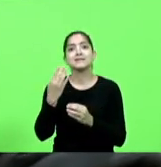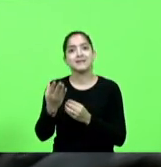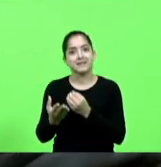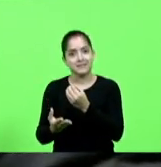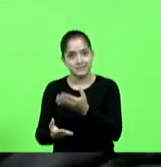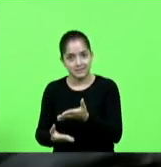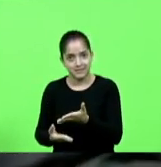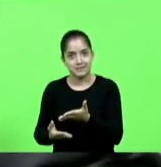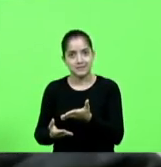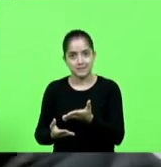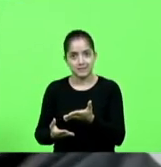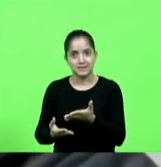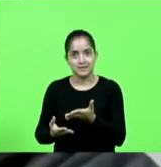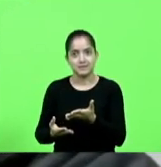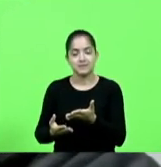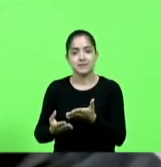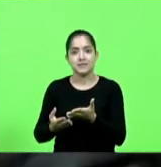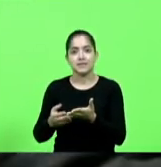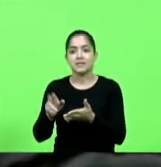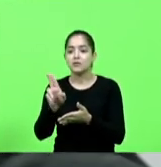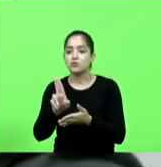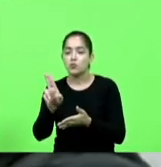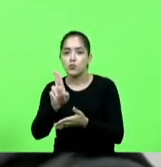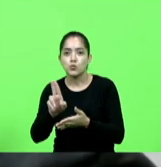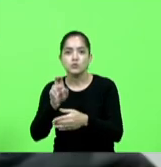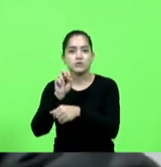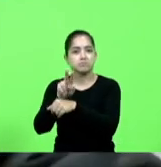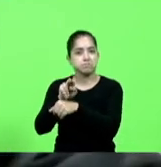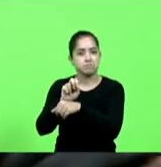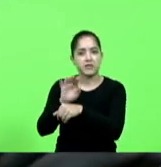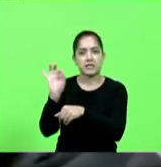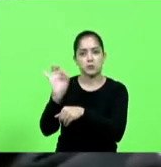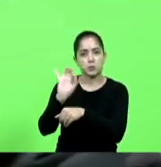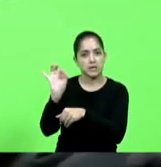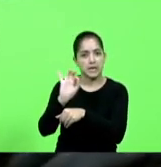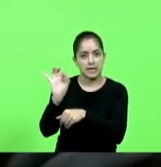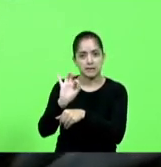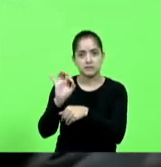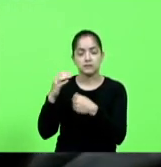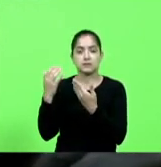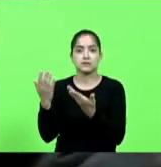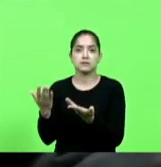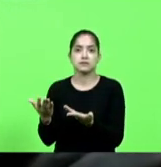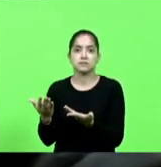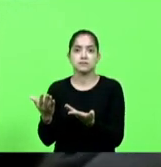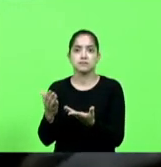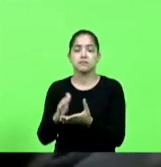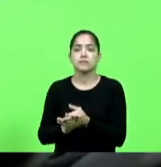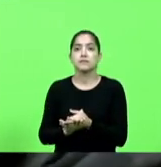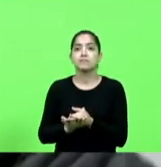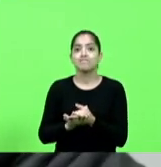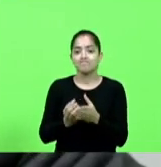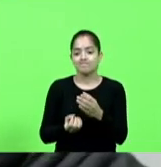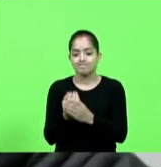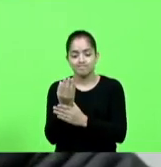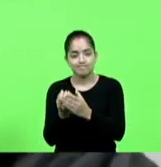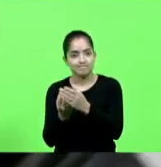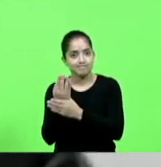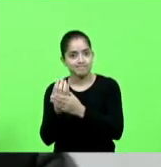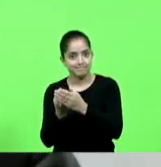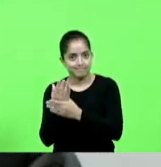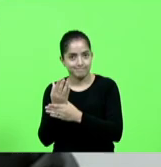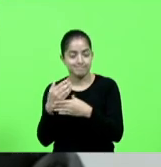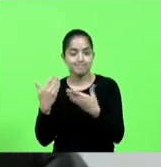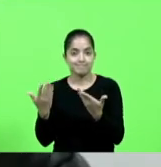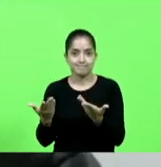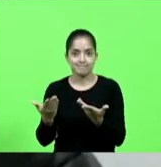que não se utiliza o agrotóxico o veneno para produzir e